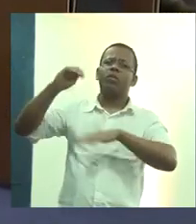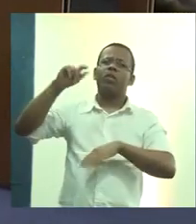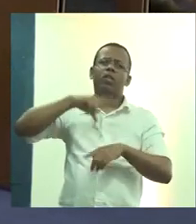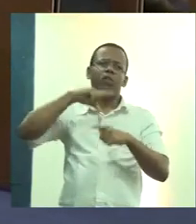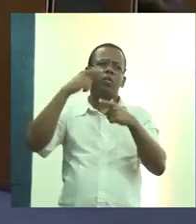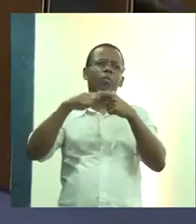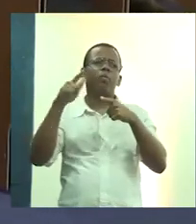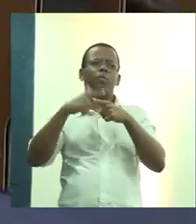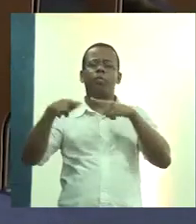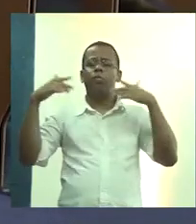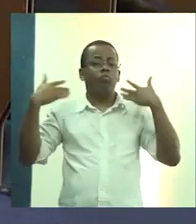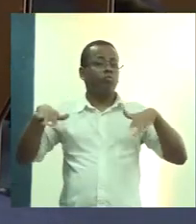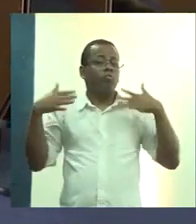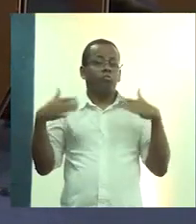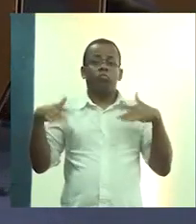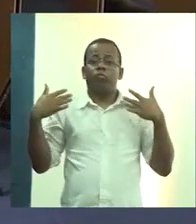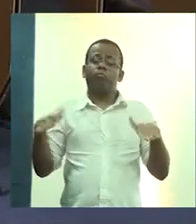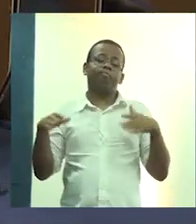sério.